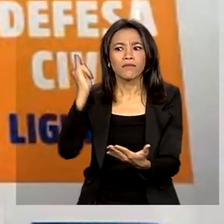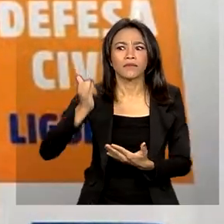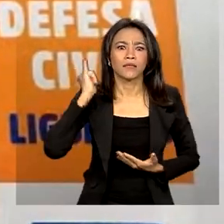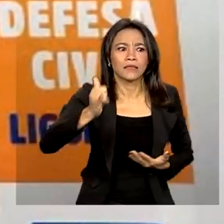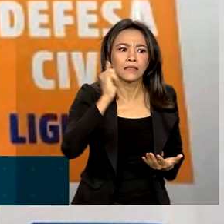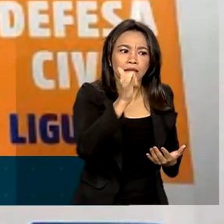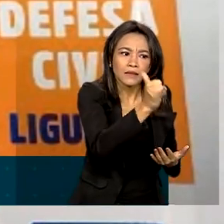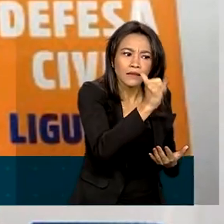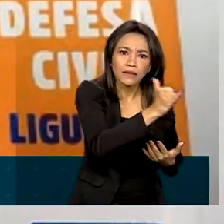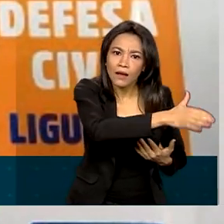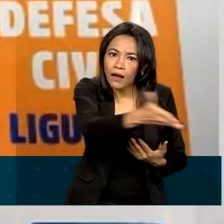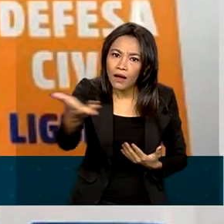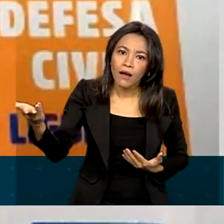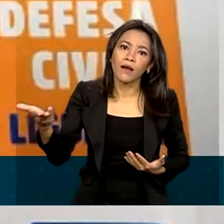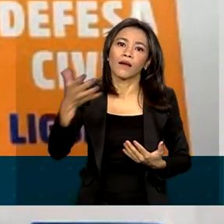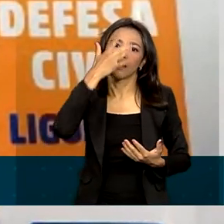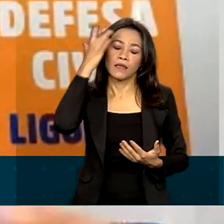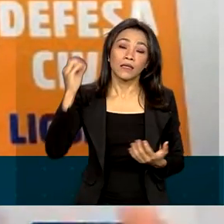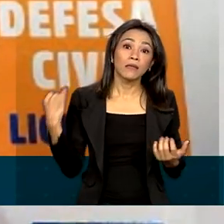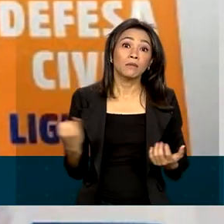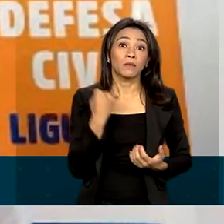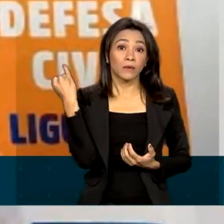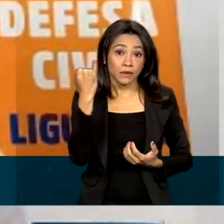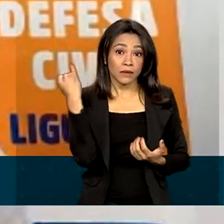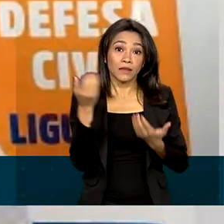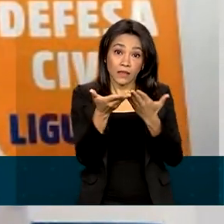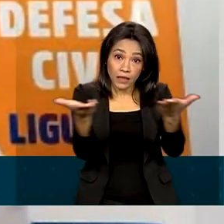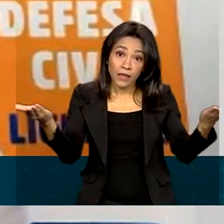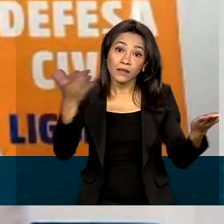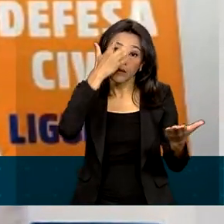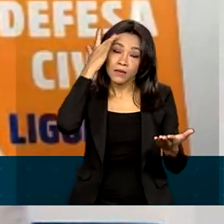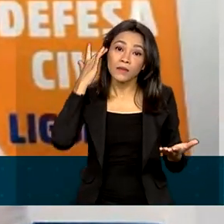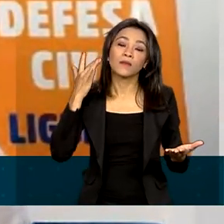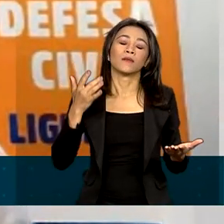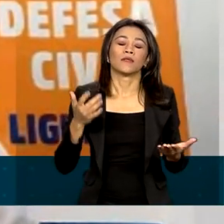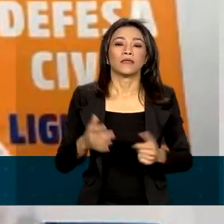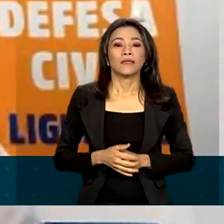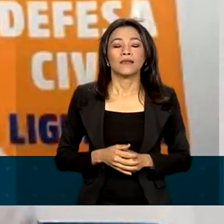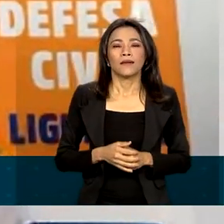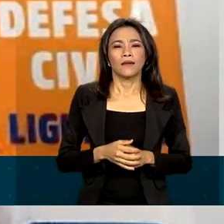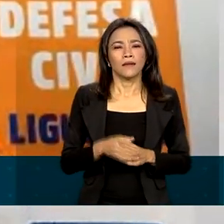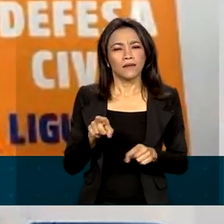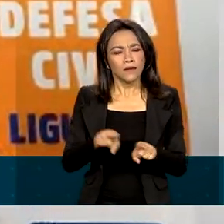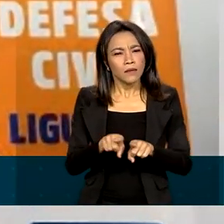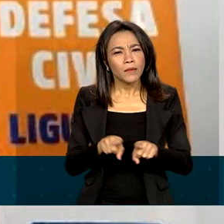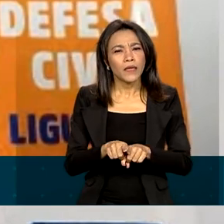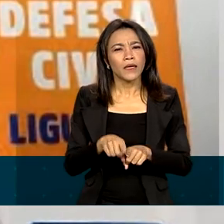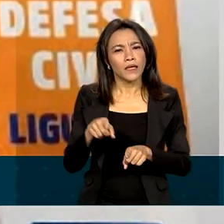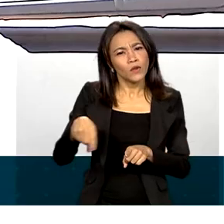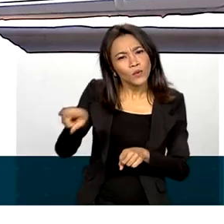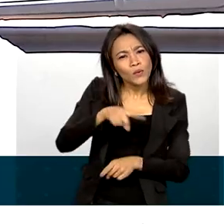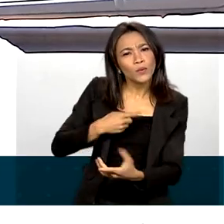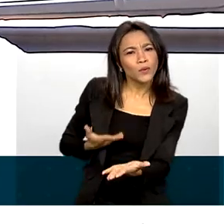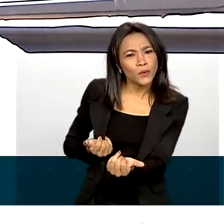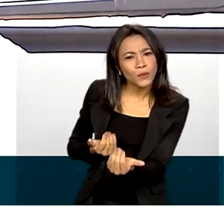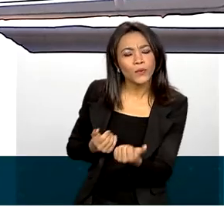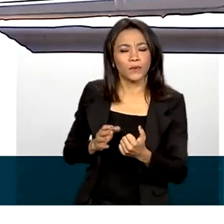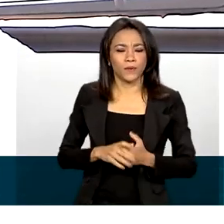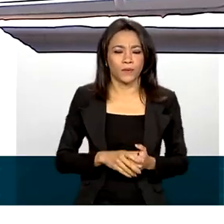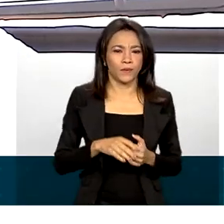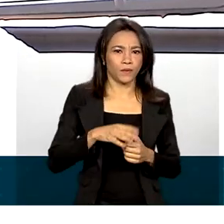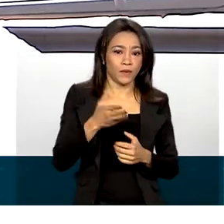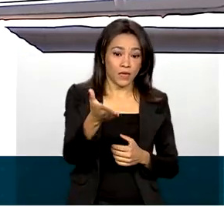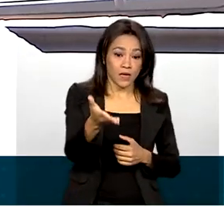nós consideramos essencial, que seria esse público um pouco mais de idade, como esse público mais jovem. O WhatsApp é